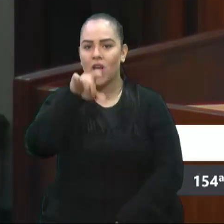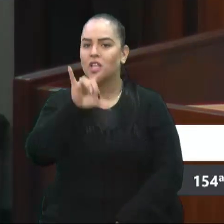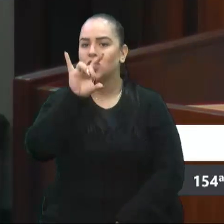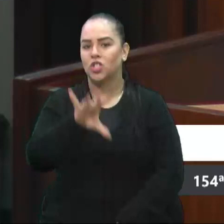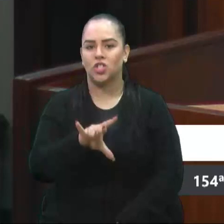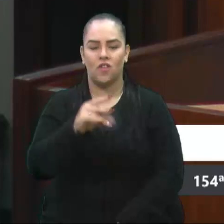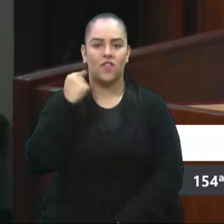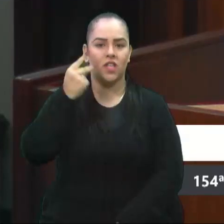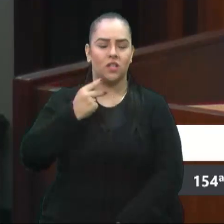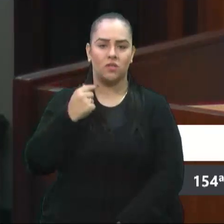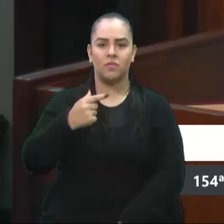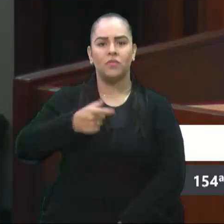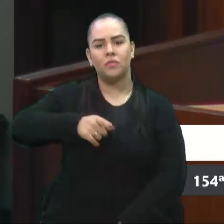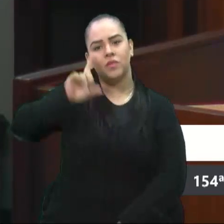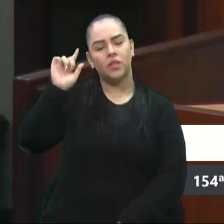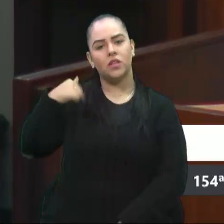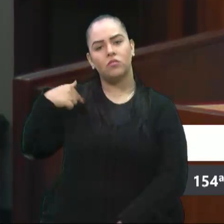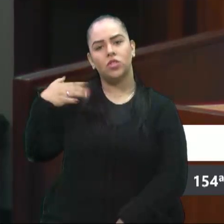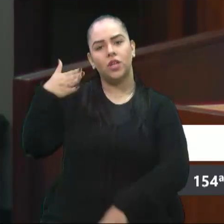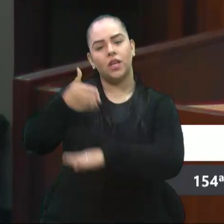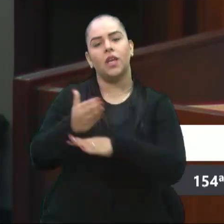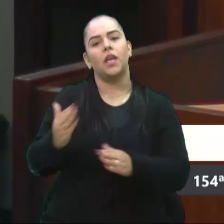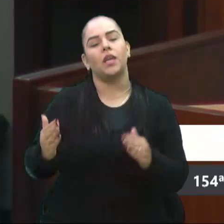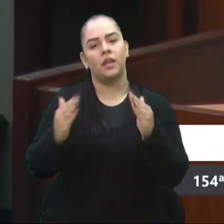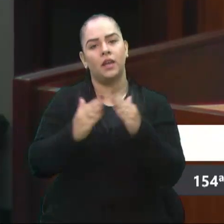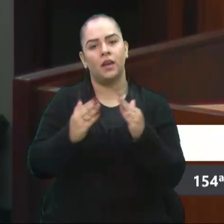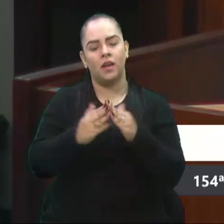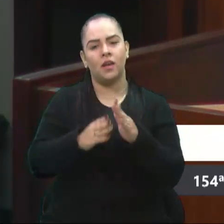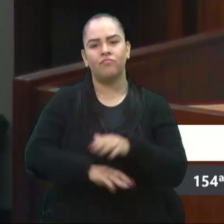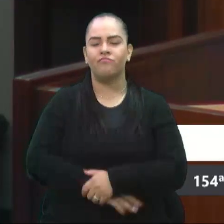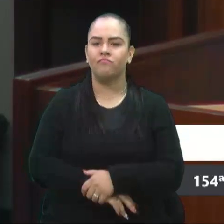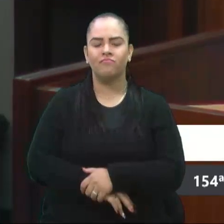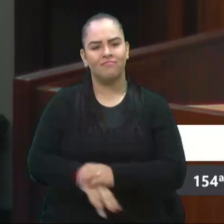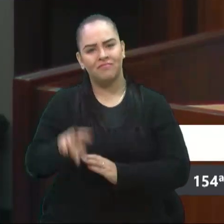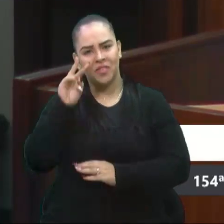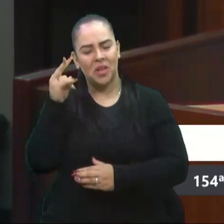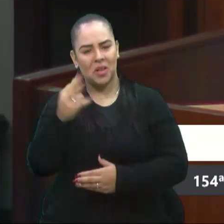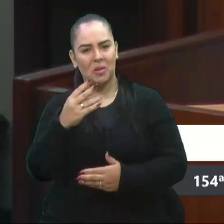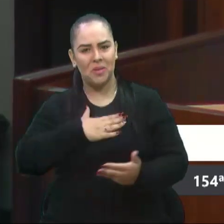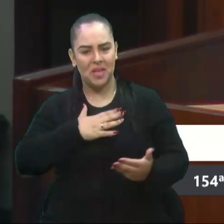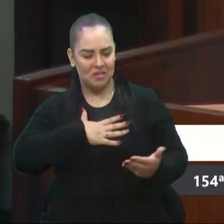Você sabe, ontem eu cheguei em casa e fiquei olhando para minha filha Maria.